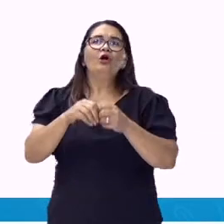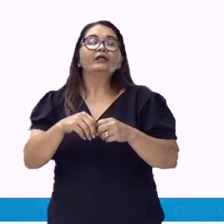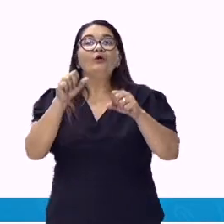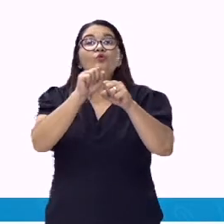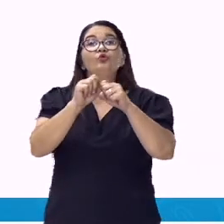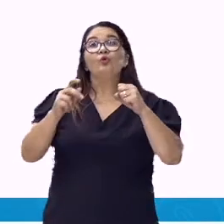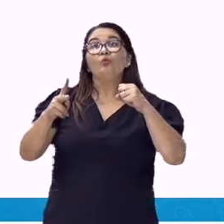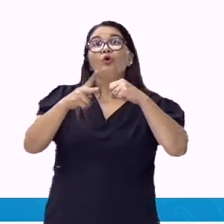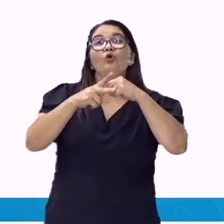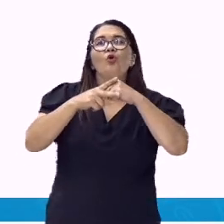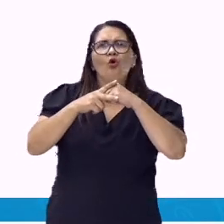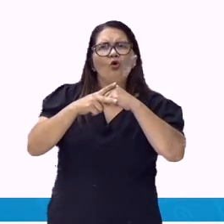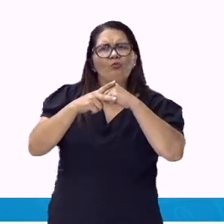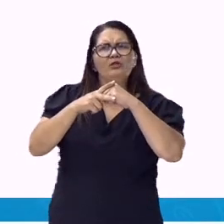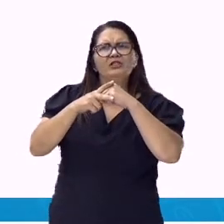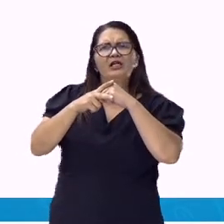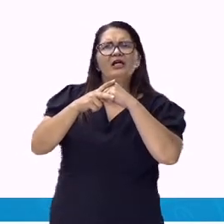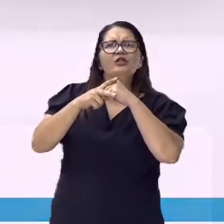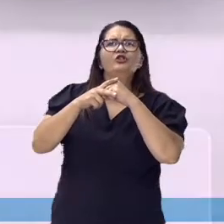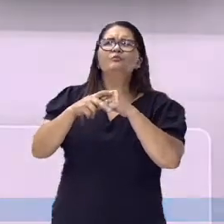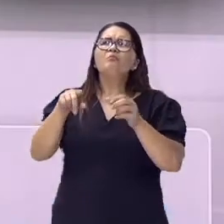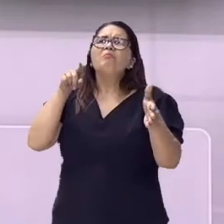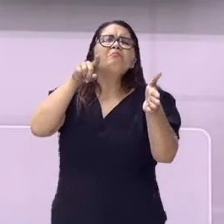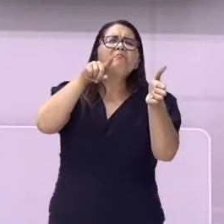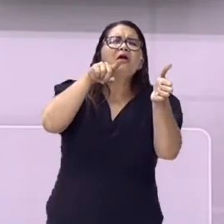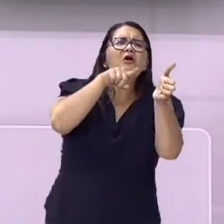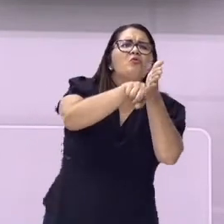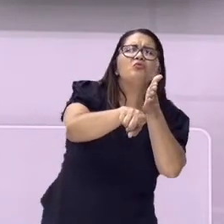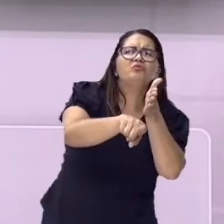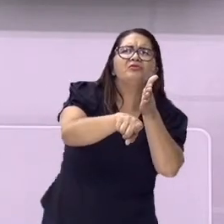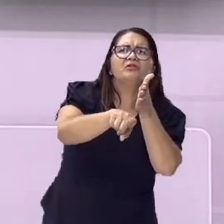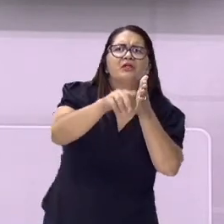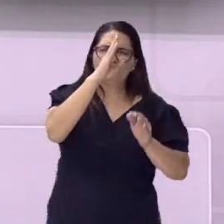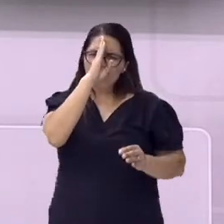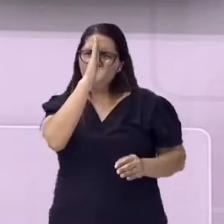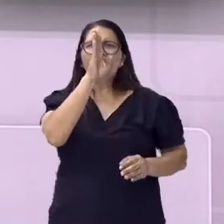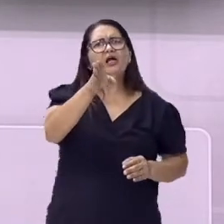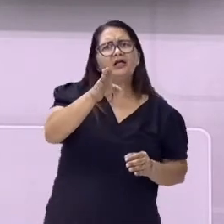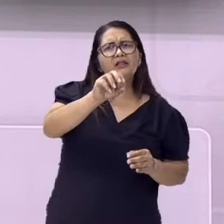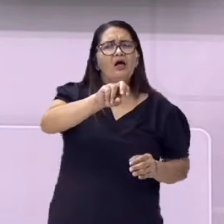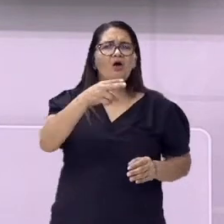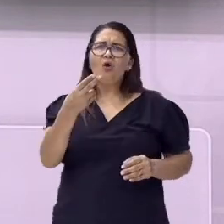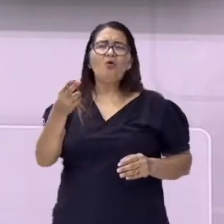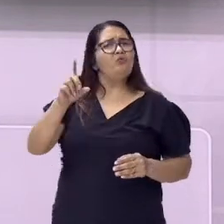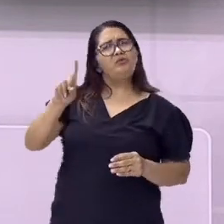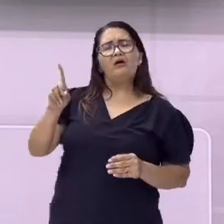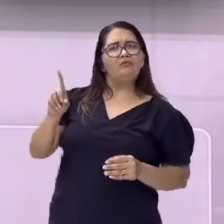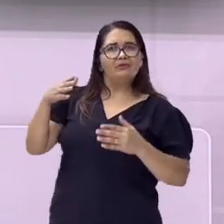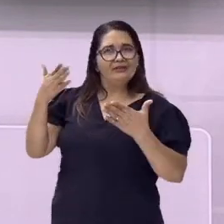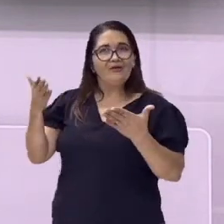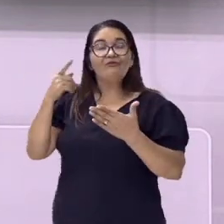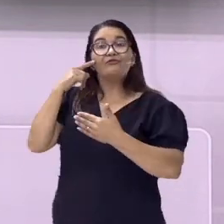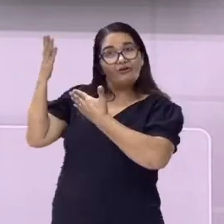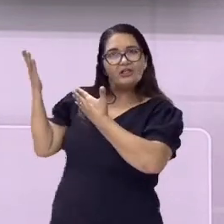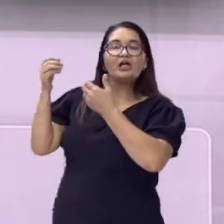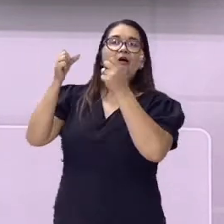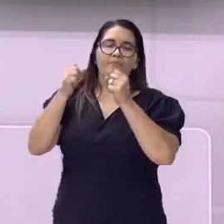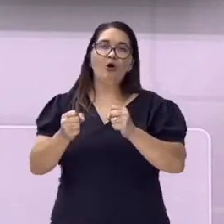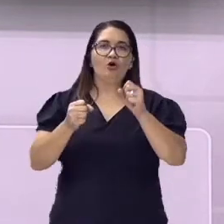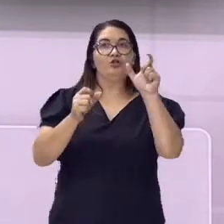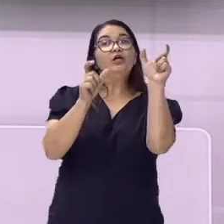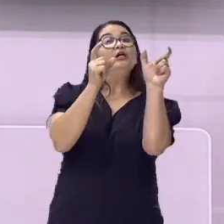perguntas diretas e indiretas. Referindo sempre a terceira pessoa do singular ou do plural. Ou seja,